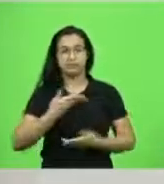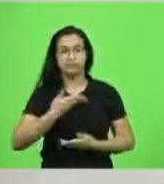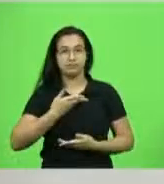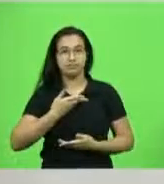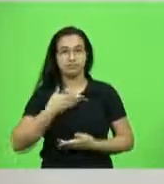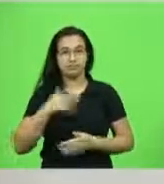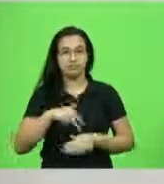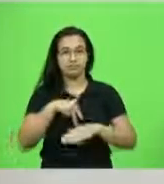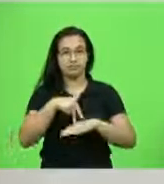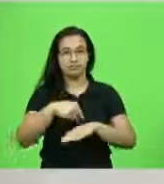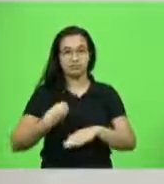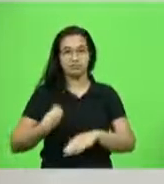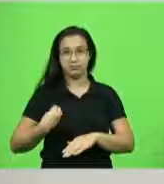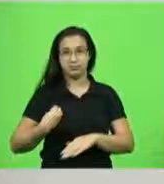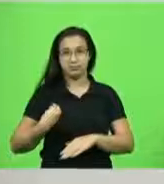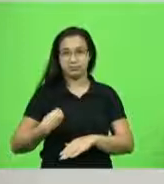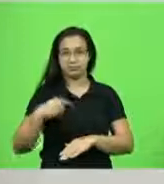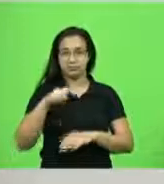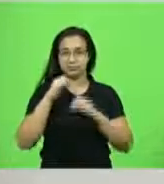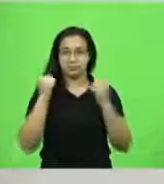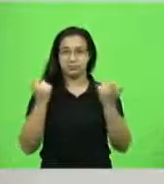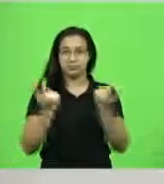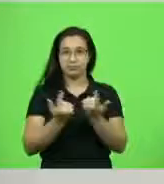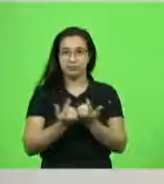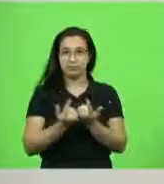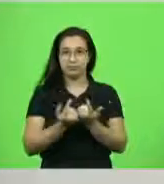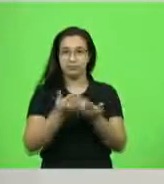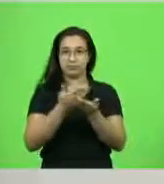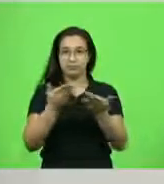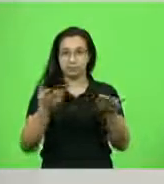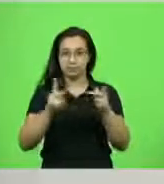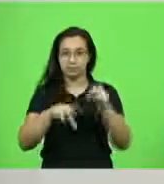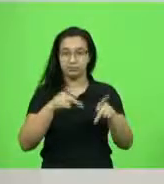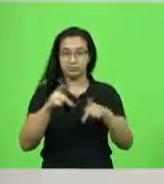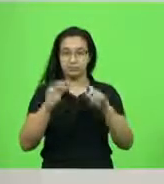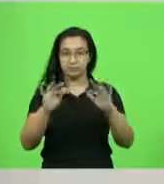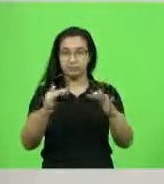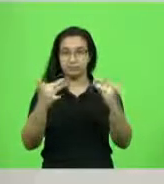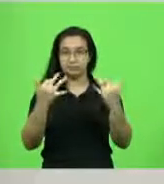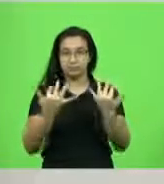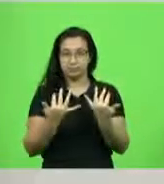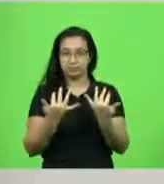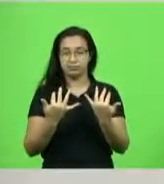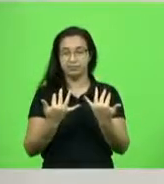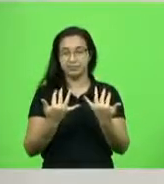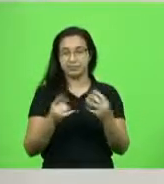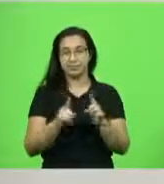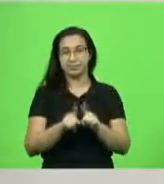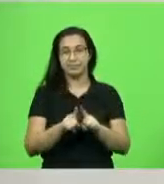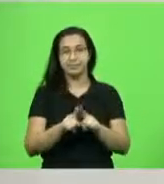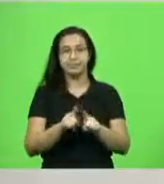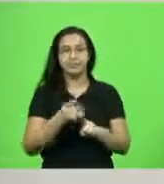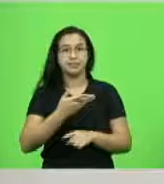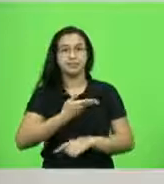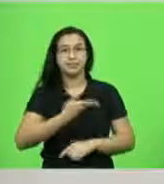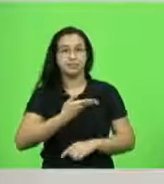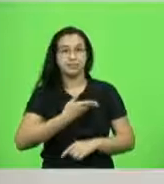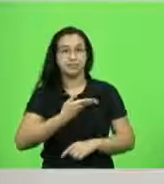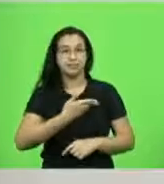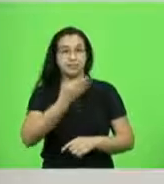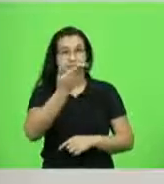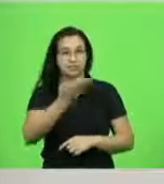aqui no plenário, quem nos assiste nos canais respectivos, os colegas também que estão em seus